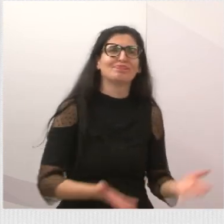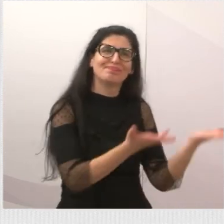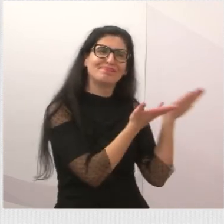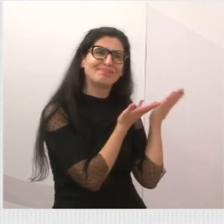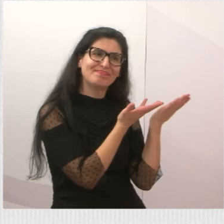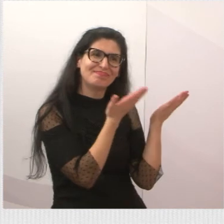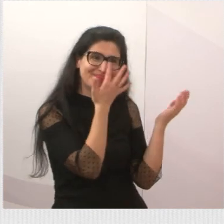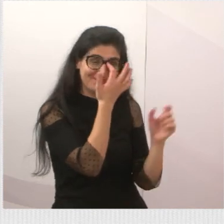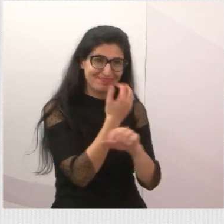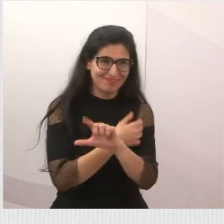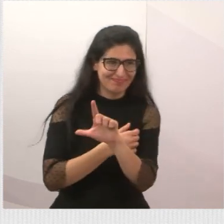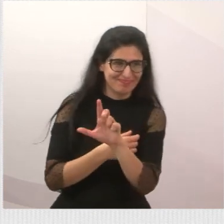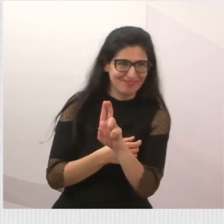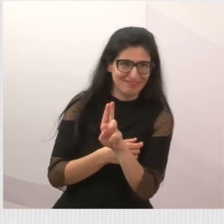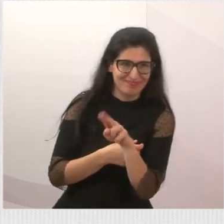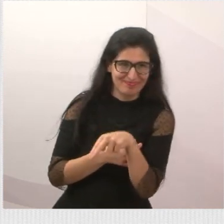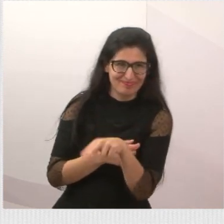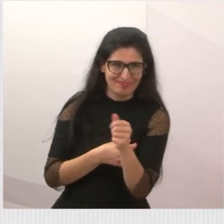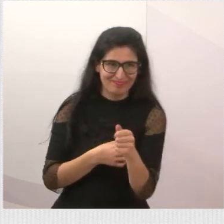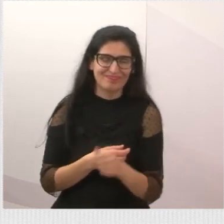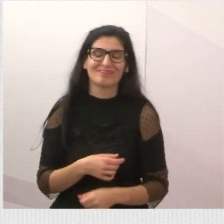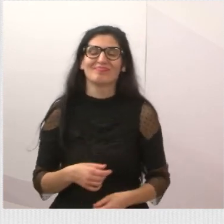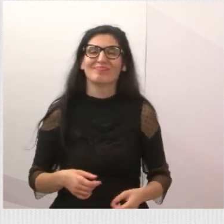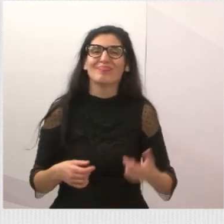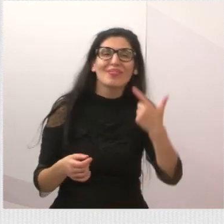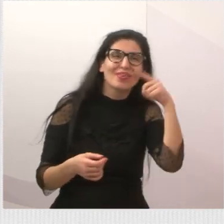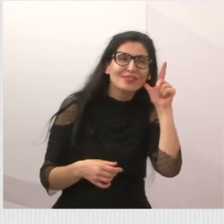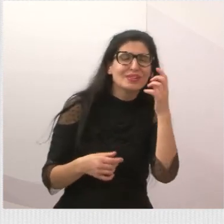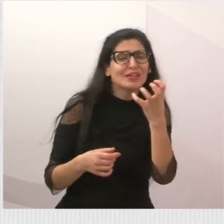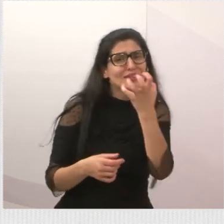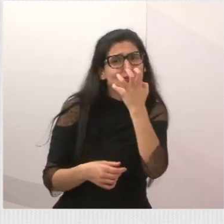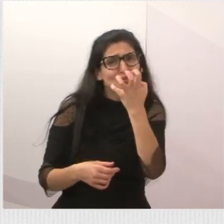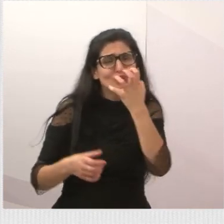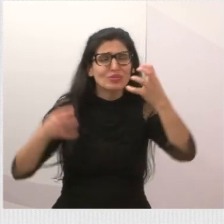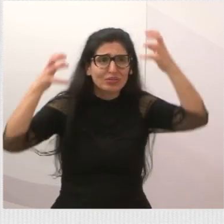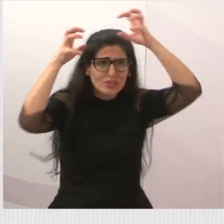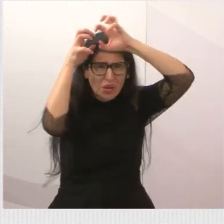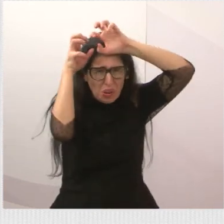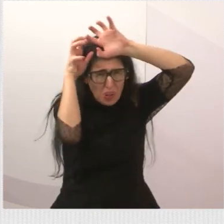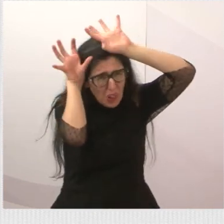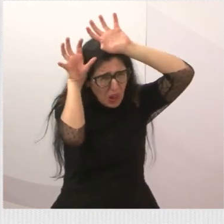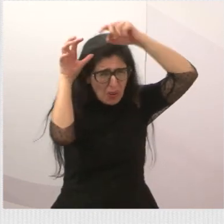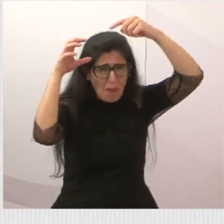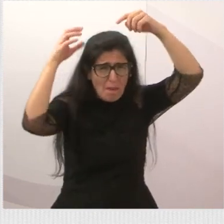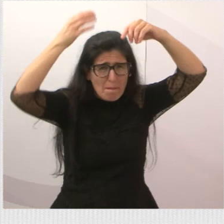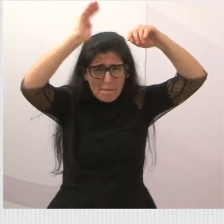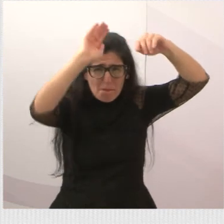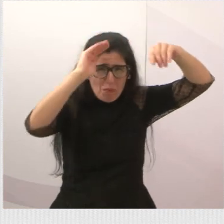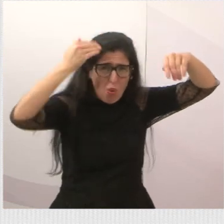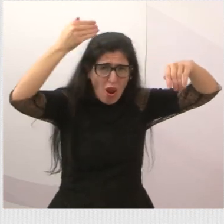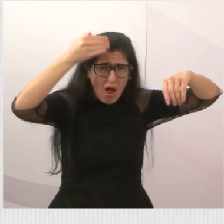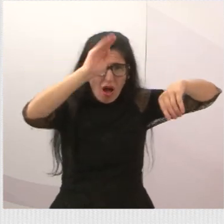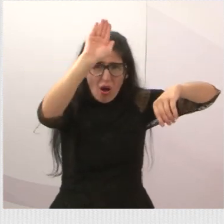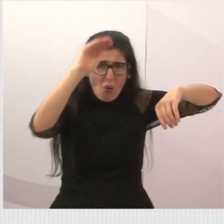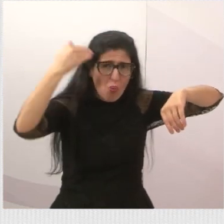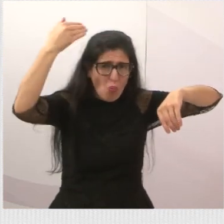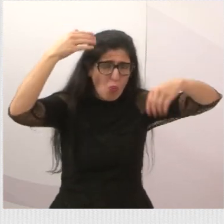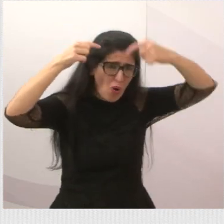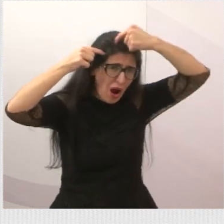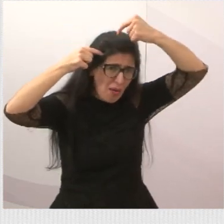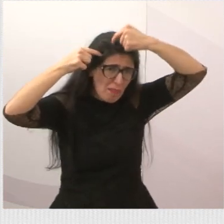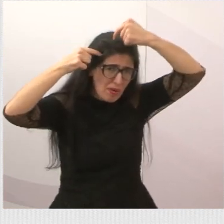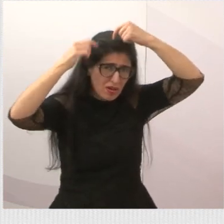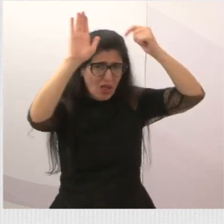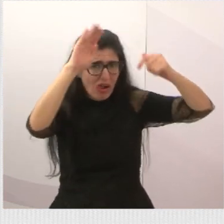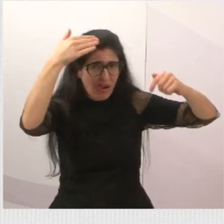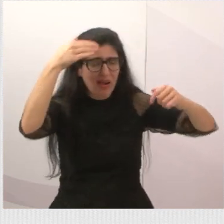vocês. Daquela delinha que foi resgatada ontem. Ela está com um buraco na cabeça, não sei se dá para ver. Então, ela está